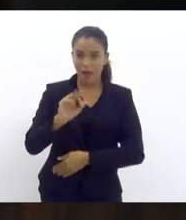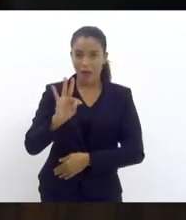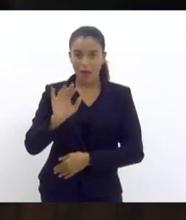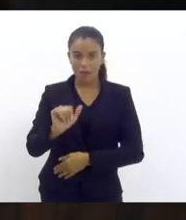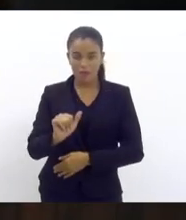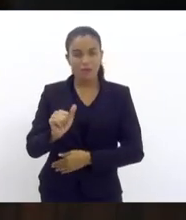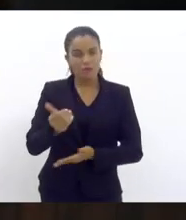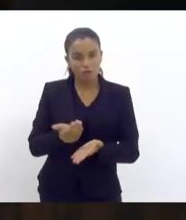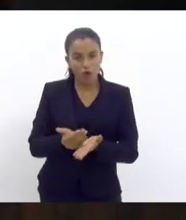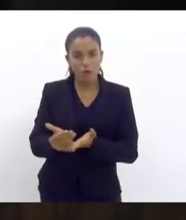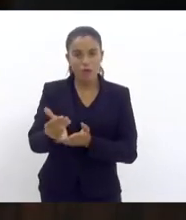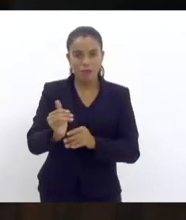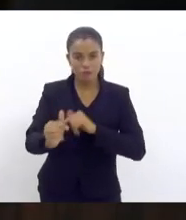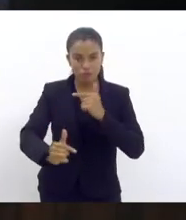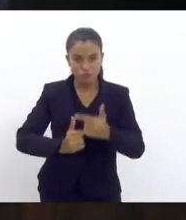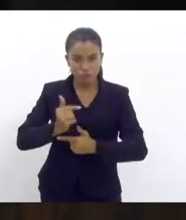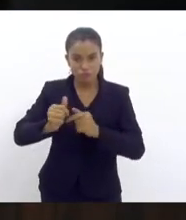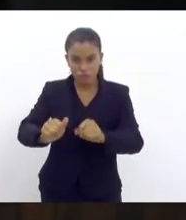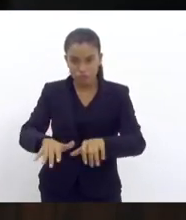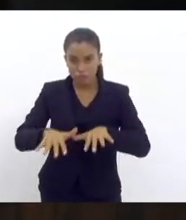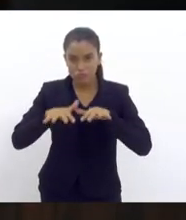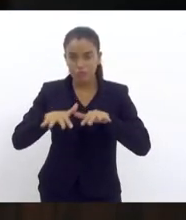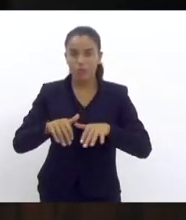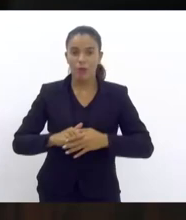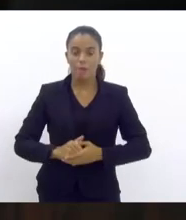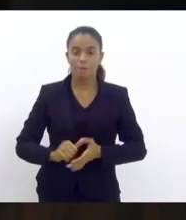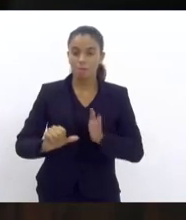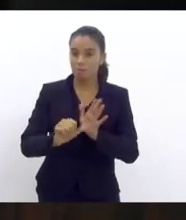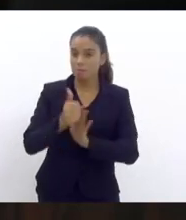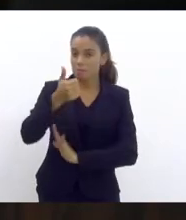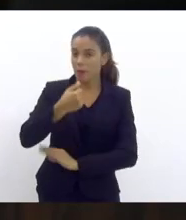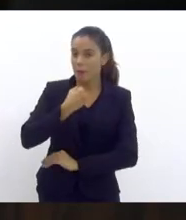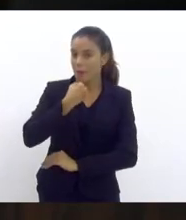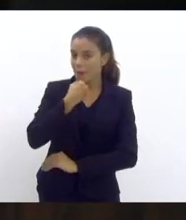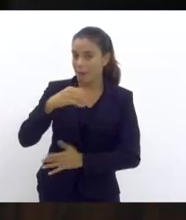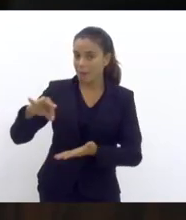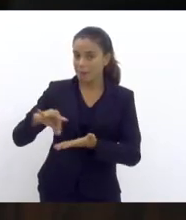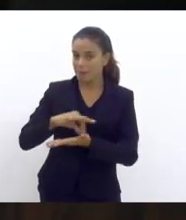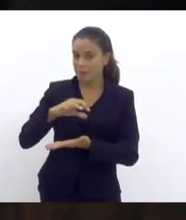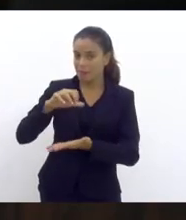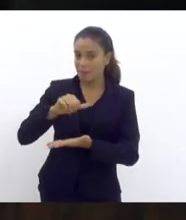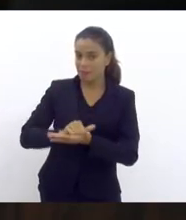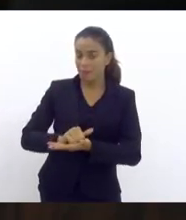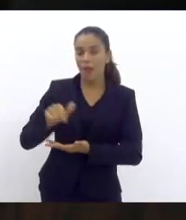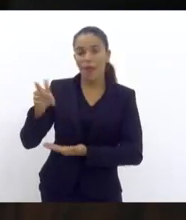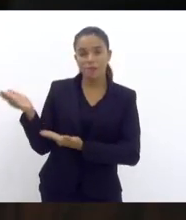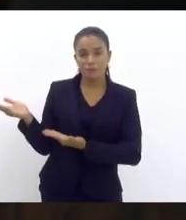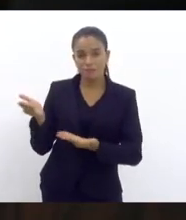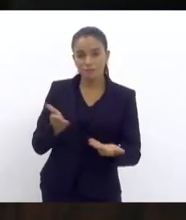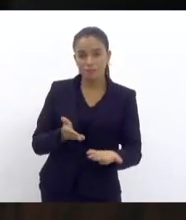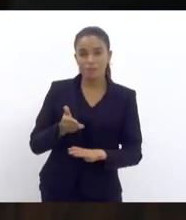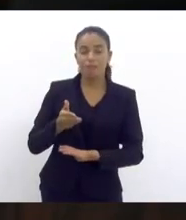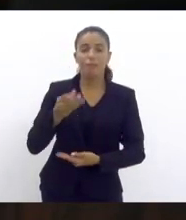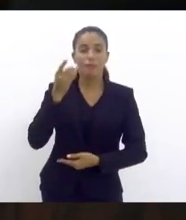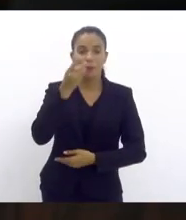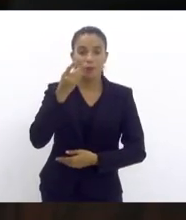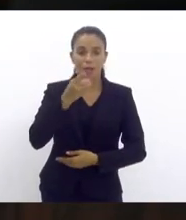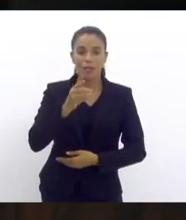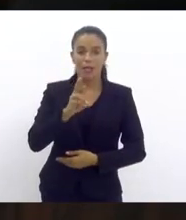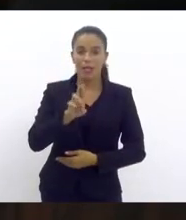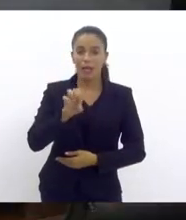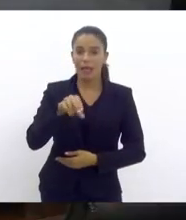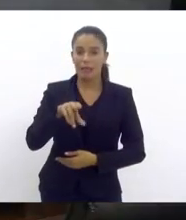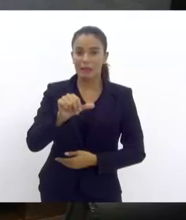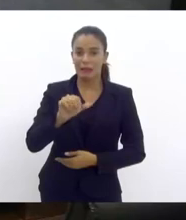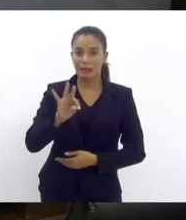expediente inicial. Primeiro orador escrito é a nobre deputada Renata Souza, que dispõe de 10 minutos.